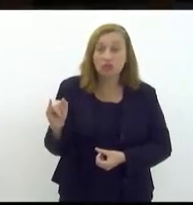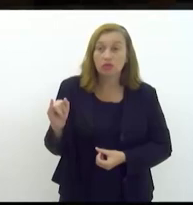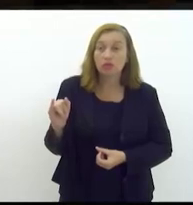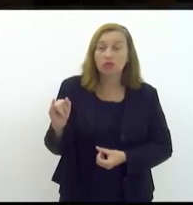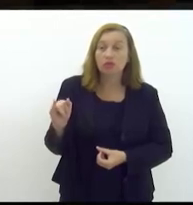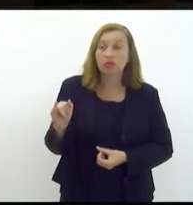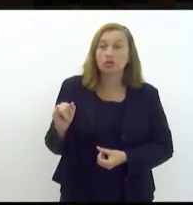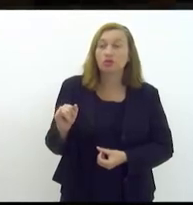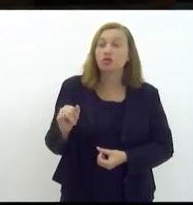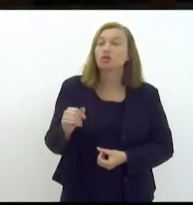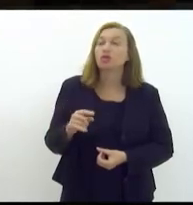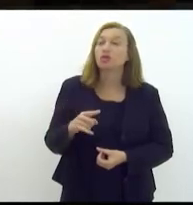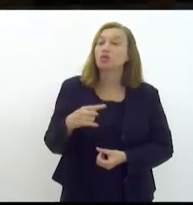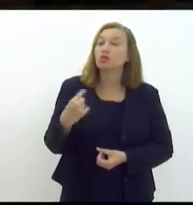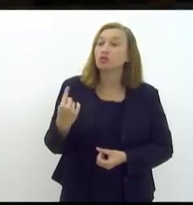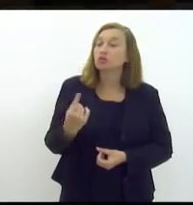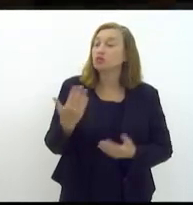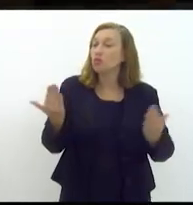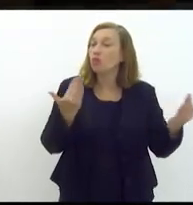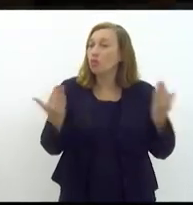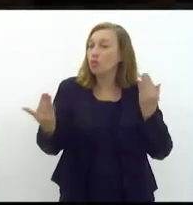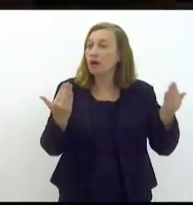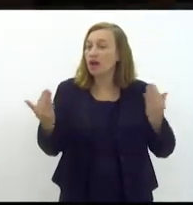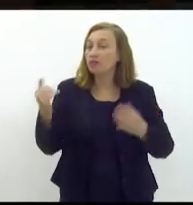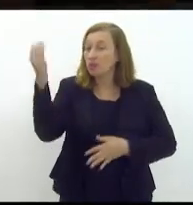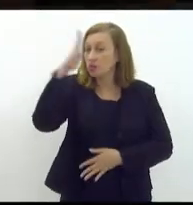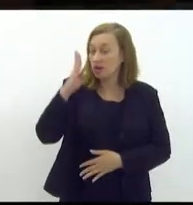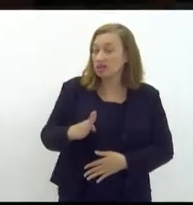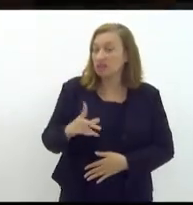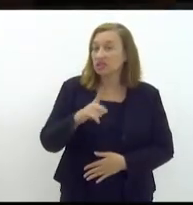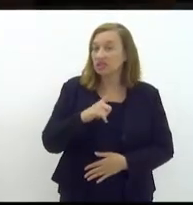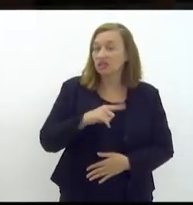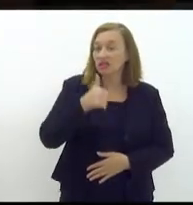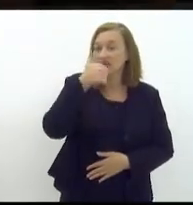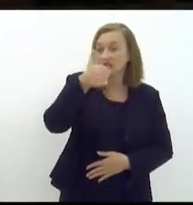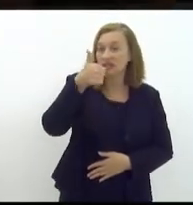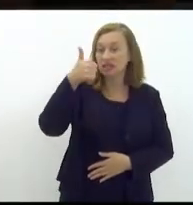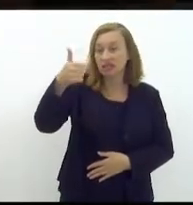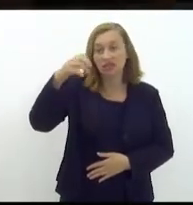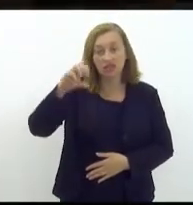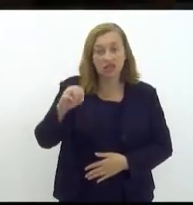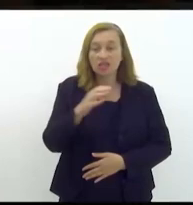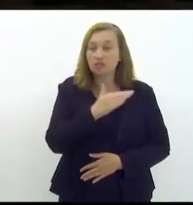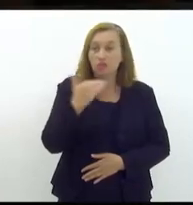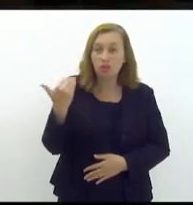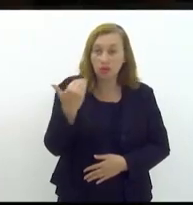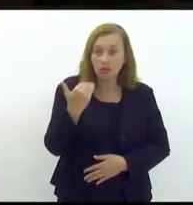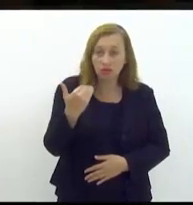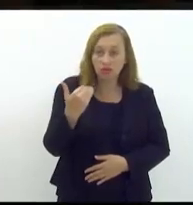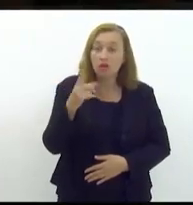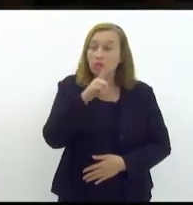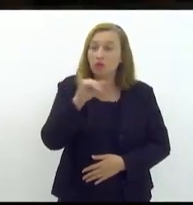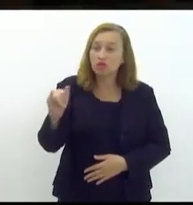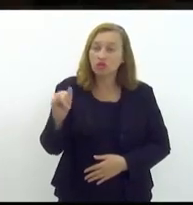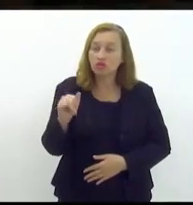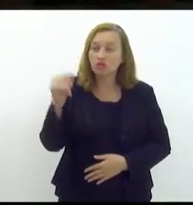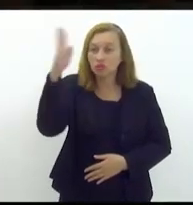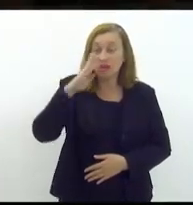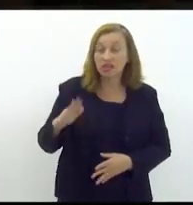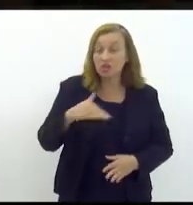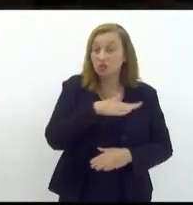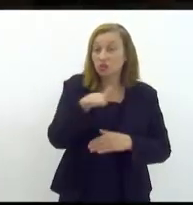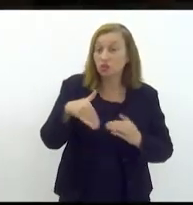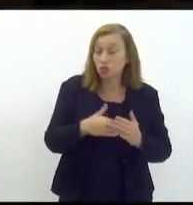e quando a gente compara ao Brasil tivemos cento e dez assassinatos por dia no Brasil inteiro